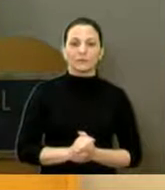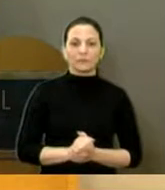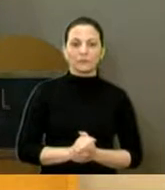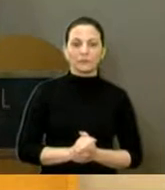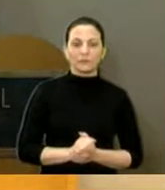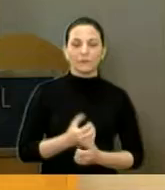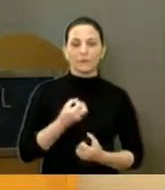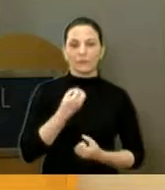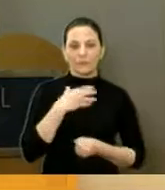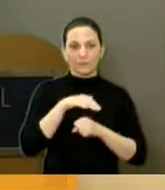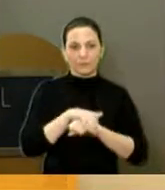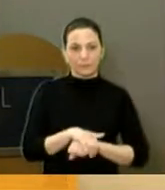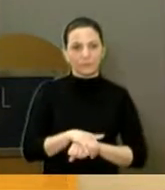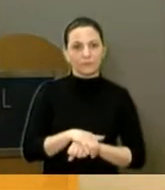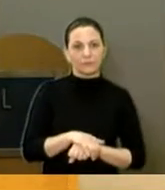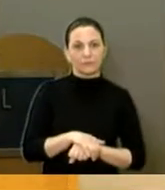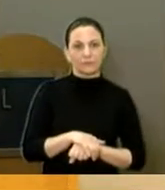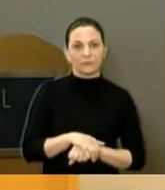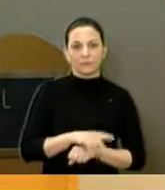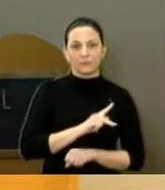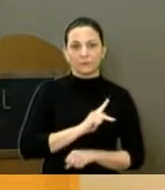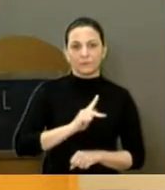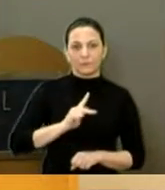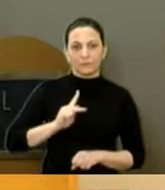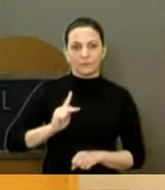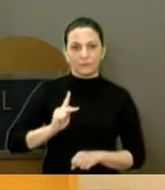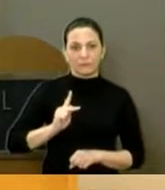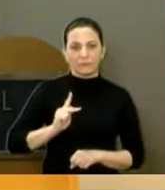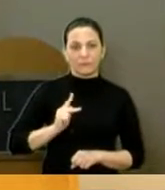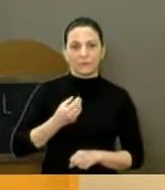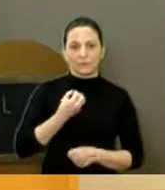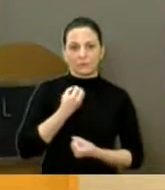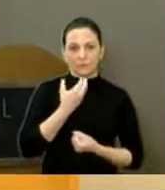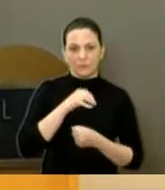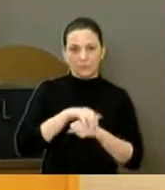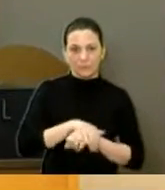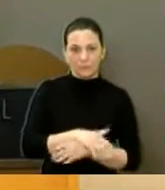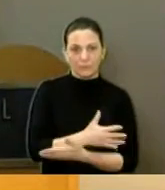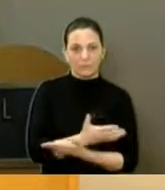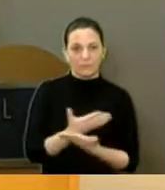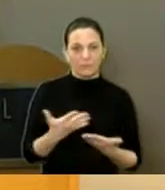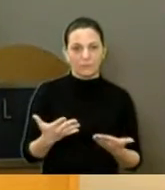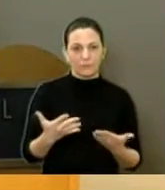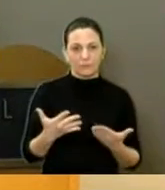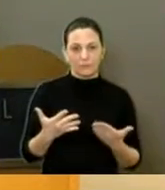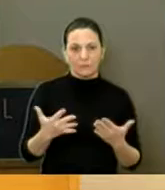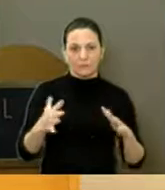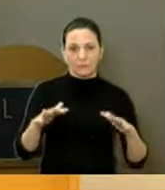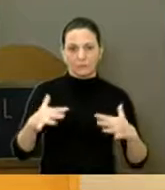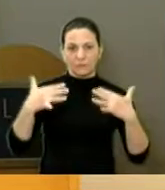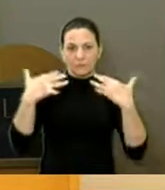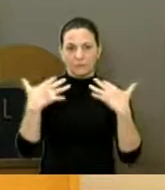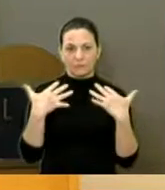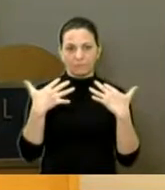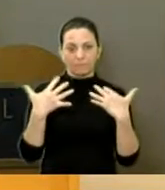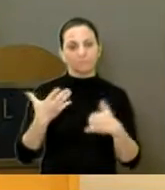Boa noite, senhor presidente, boa noite a todos que estão nos assistindo aqui no plenário.